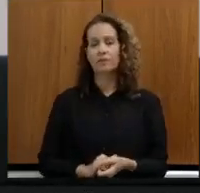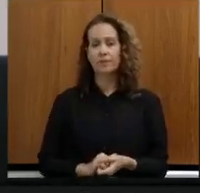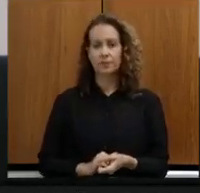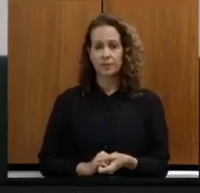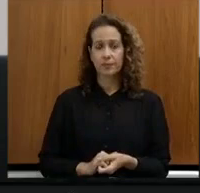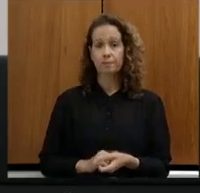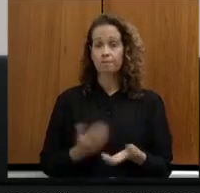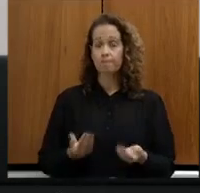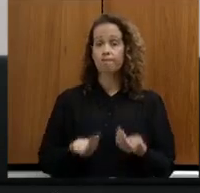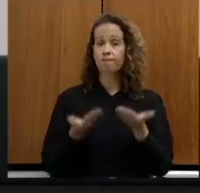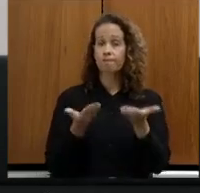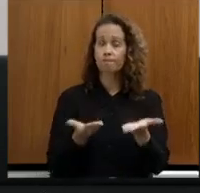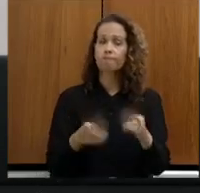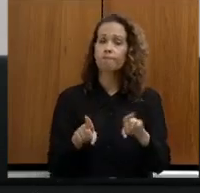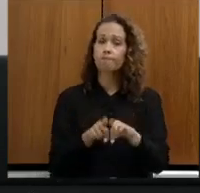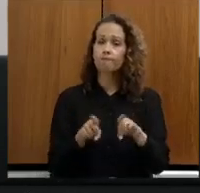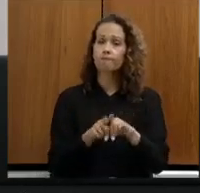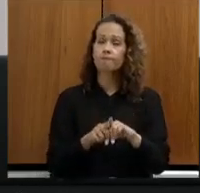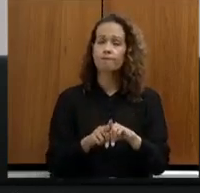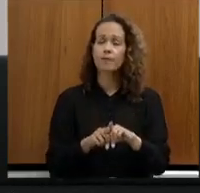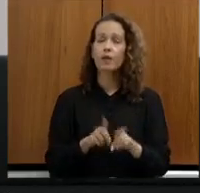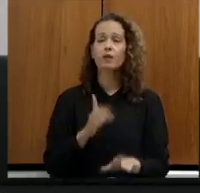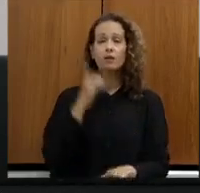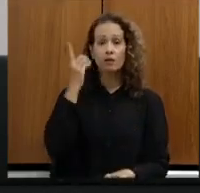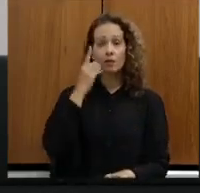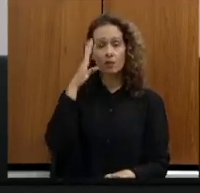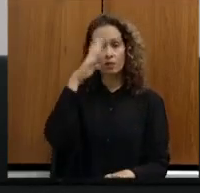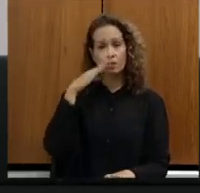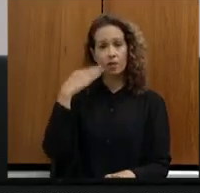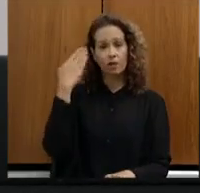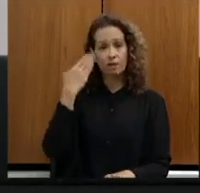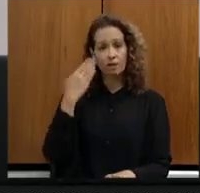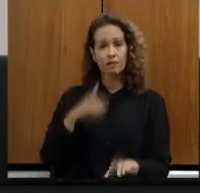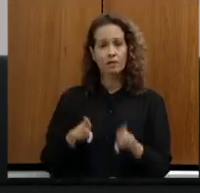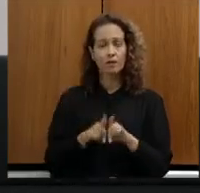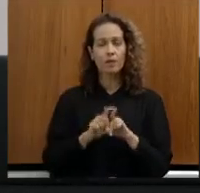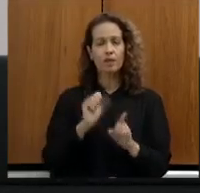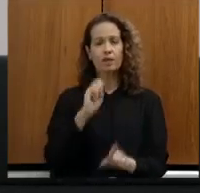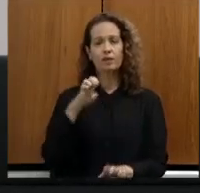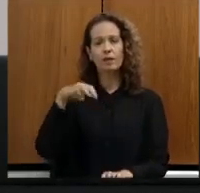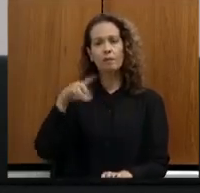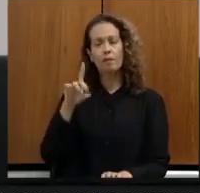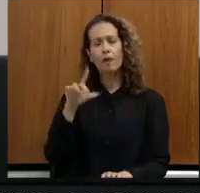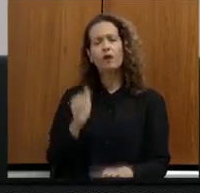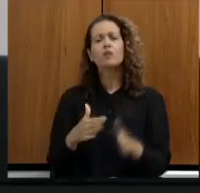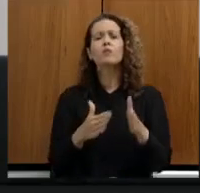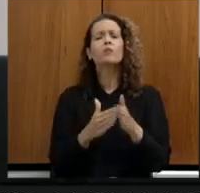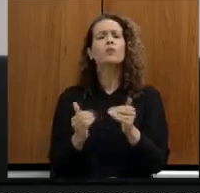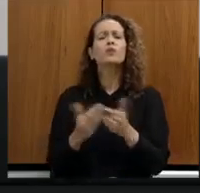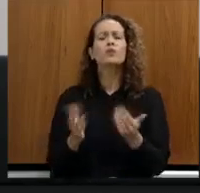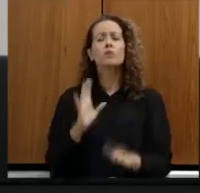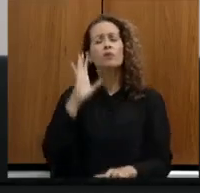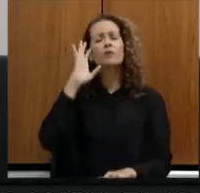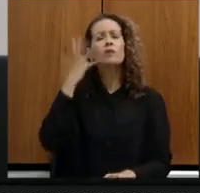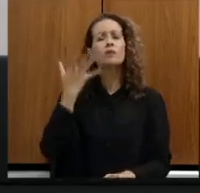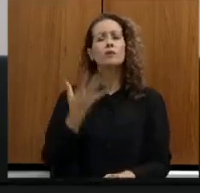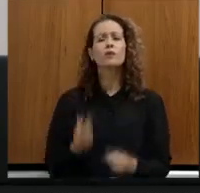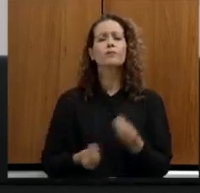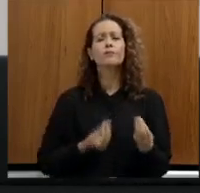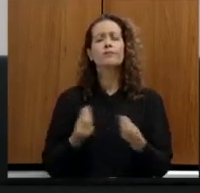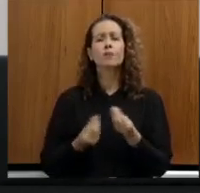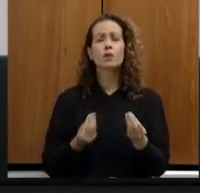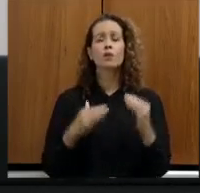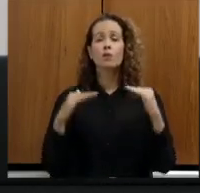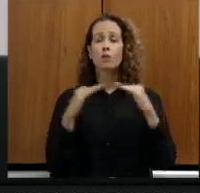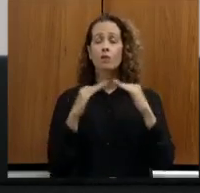seja encaminhado também a deputada Beatriz Sequeira seja encaminhada a SEMAD pedido de providência para que seja dado andamento no cumprimento do acordo